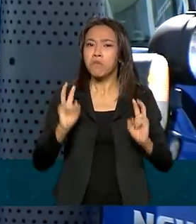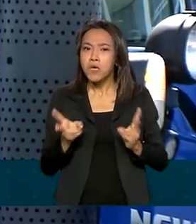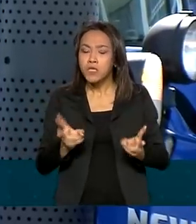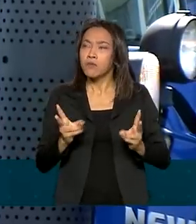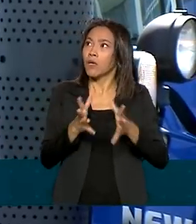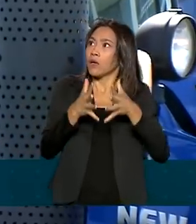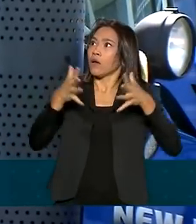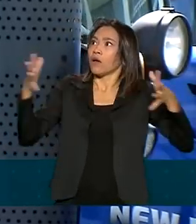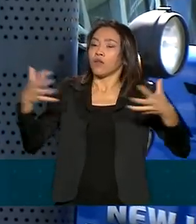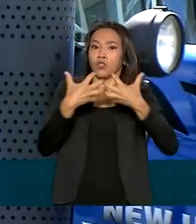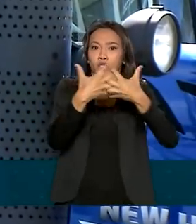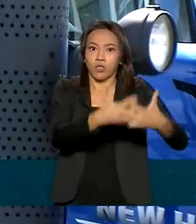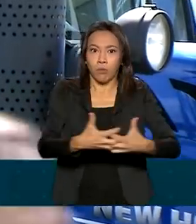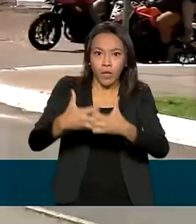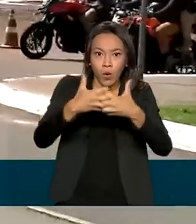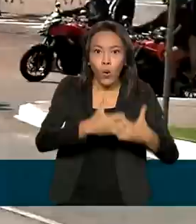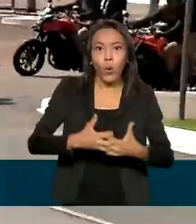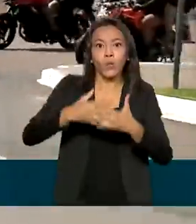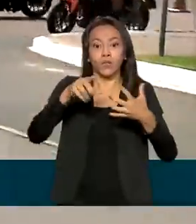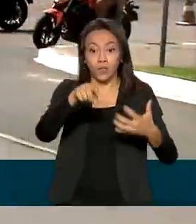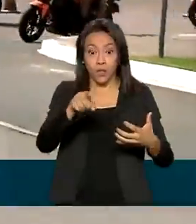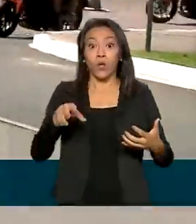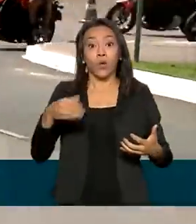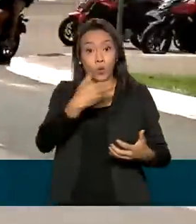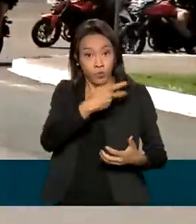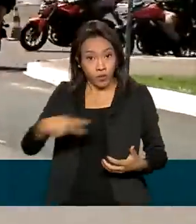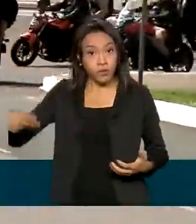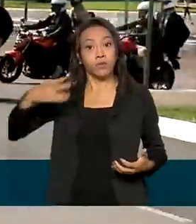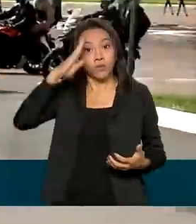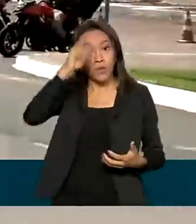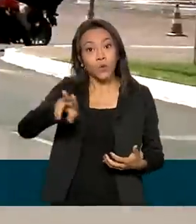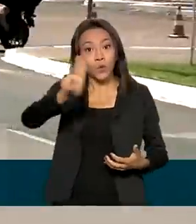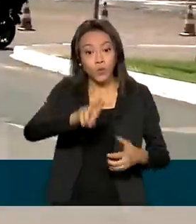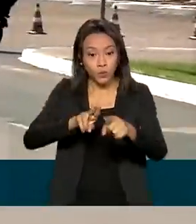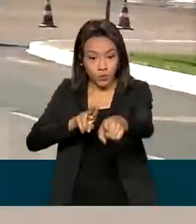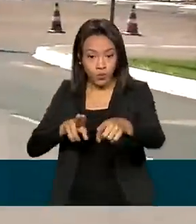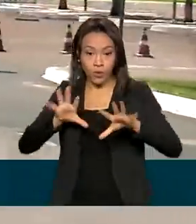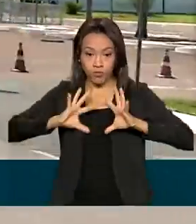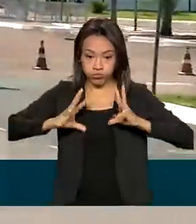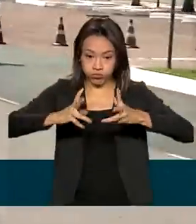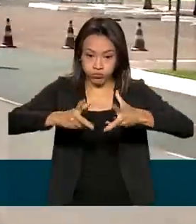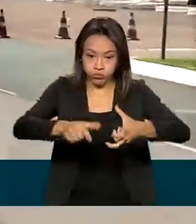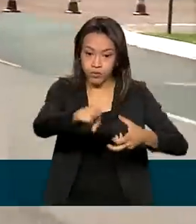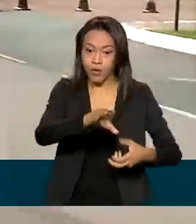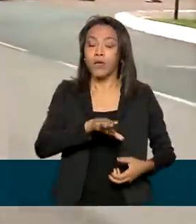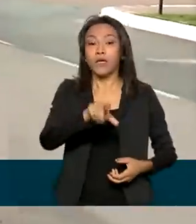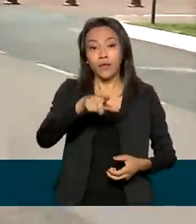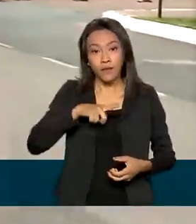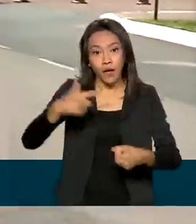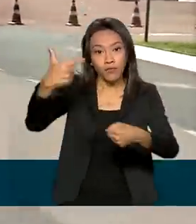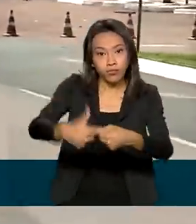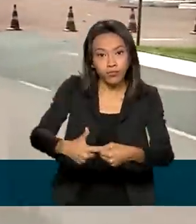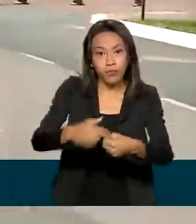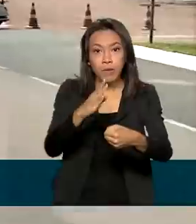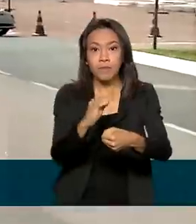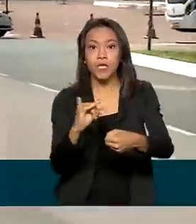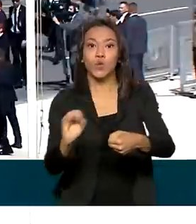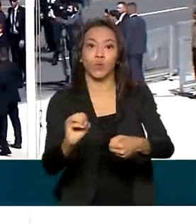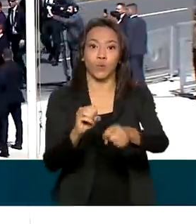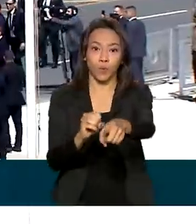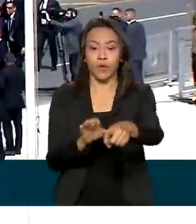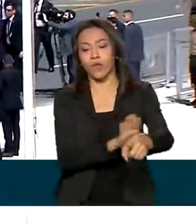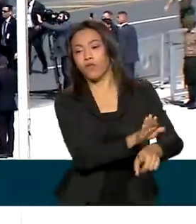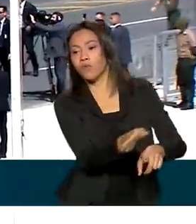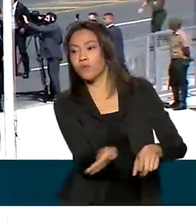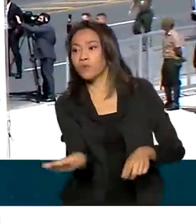o presidente Jair Bolsonaro usou um trator movido a biometano e seguiu do Palácio da Alvorada, residência oficial, para o